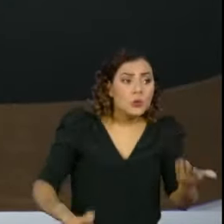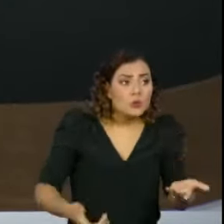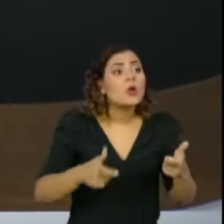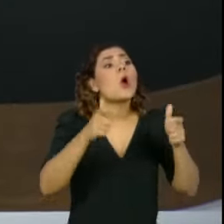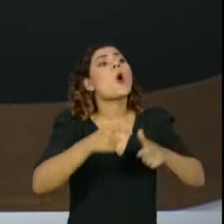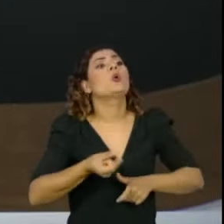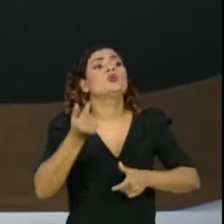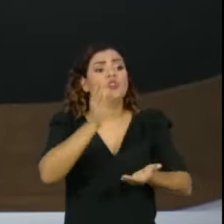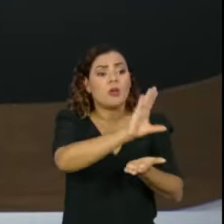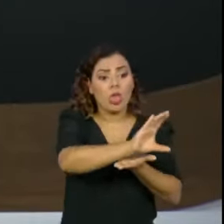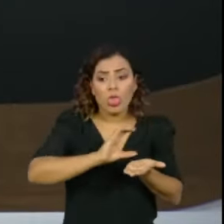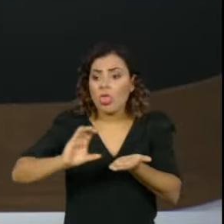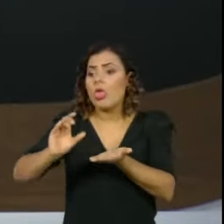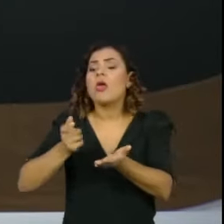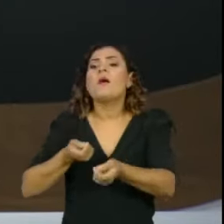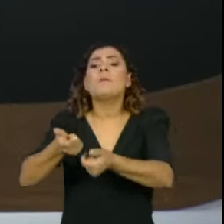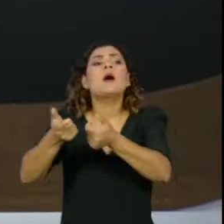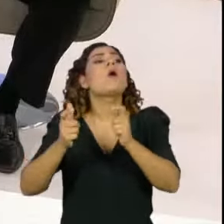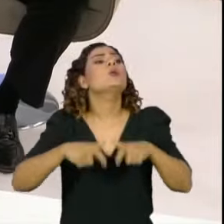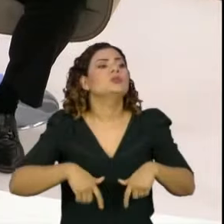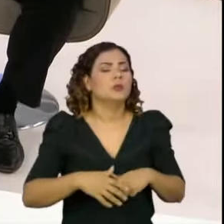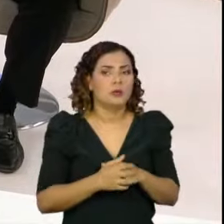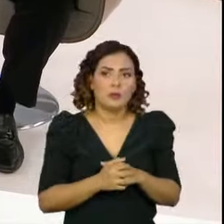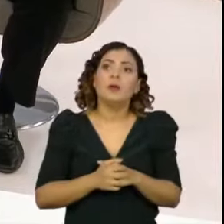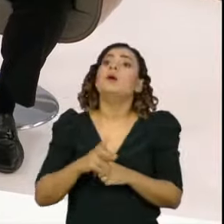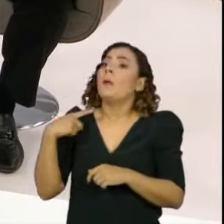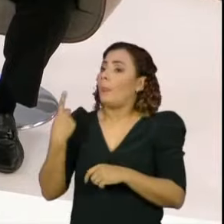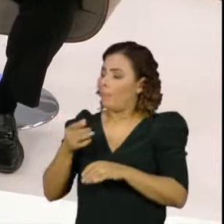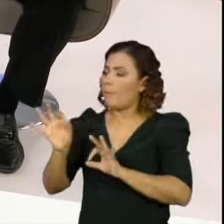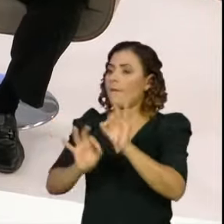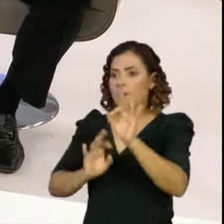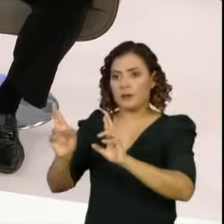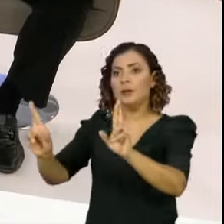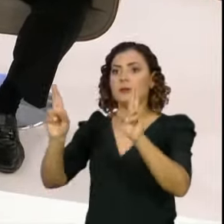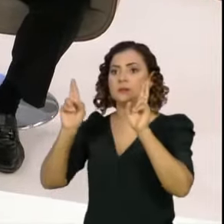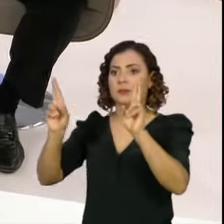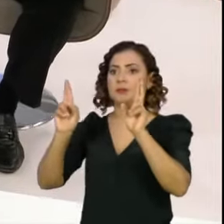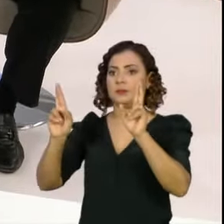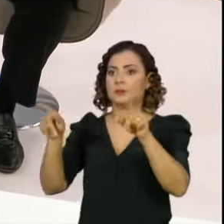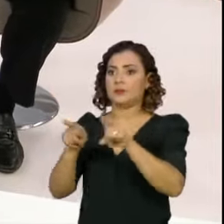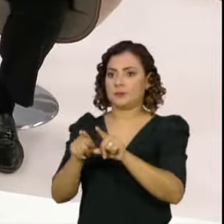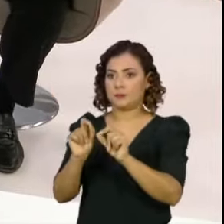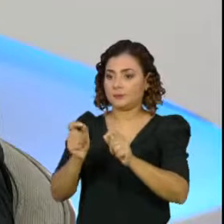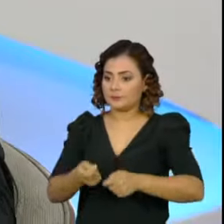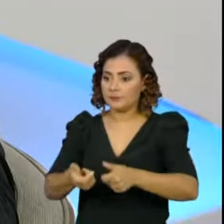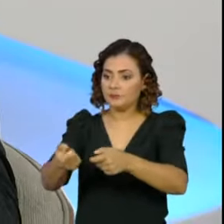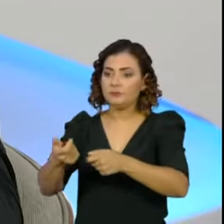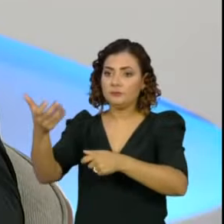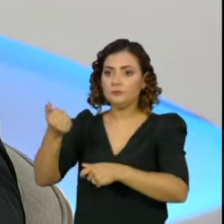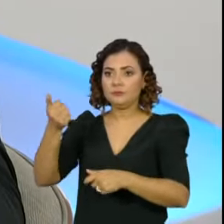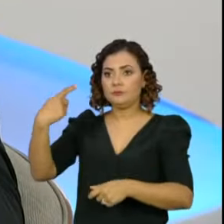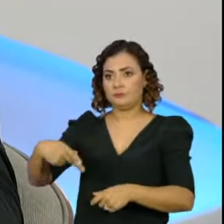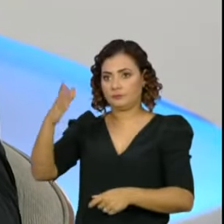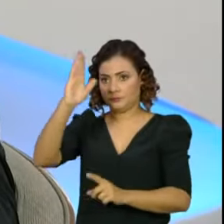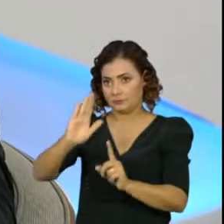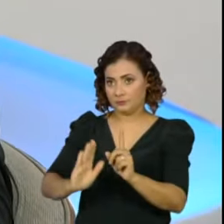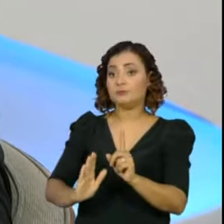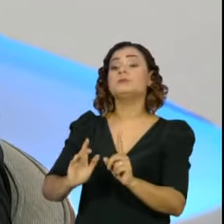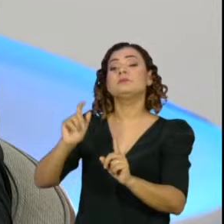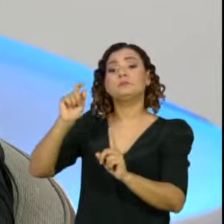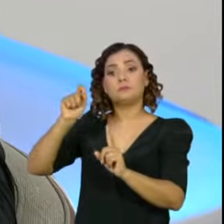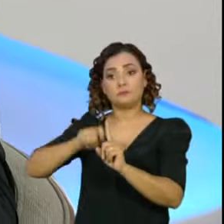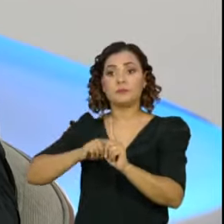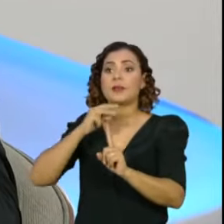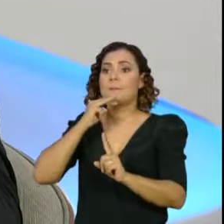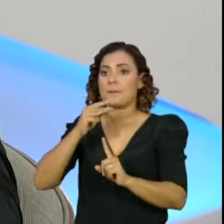de onde vai sair esse dinheiro? Objetivamente, nós estimamos e esperamos que o auxílio emergencial possa ser retomado no Brasil nos meses de março,